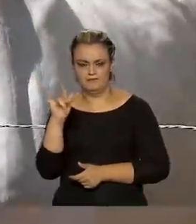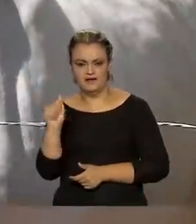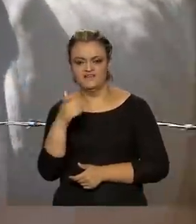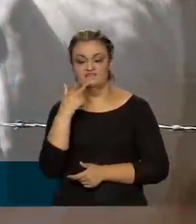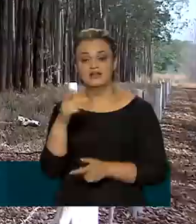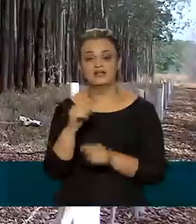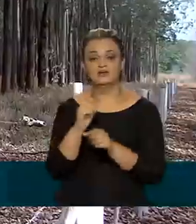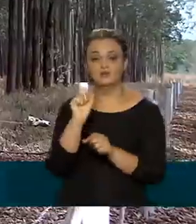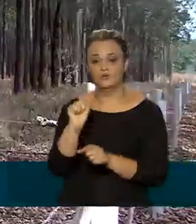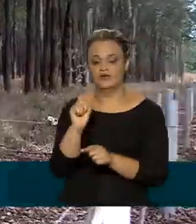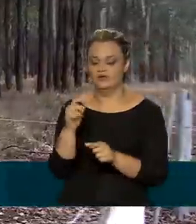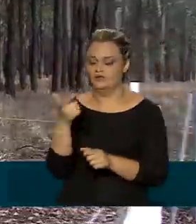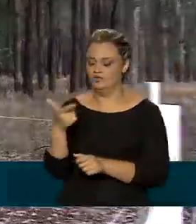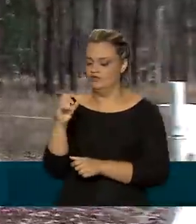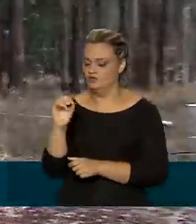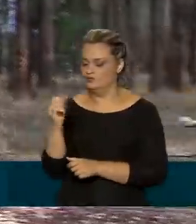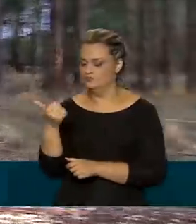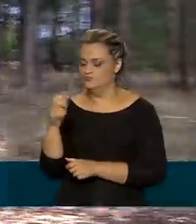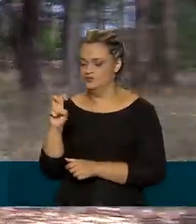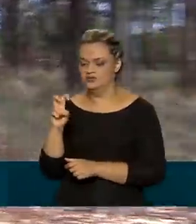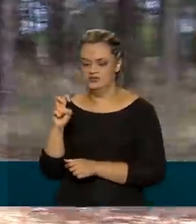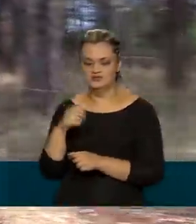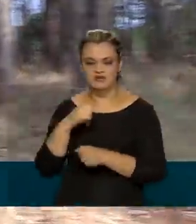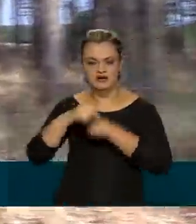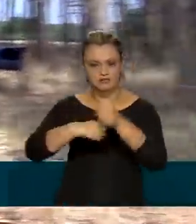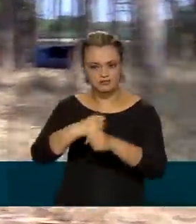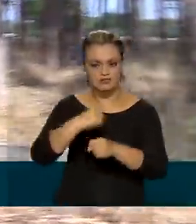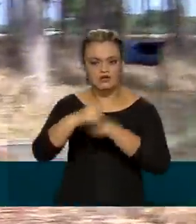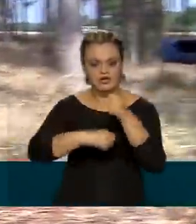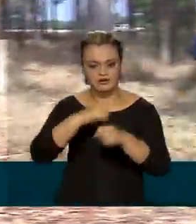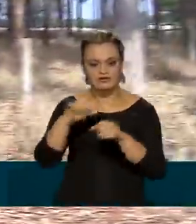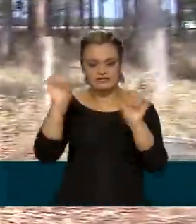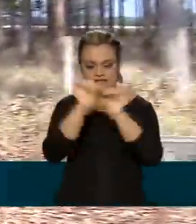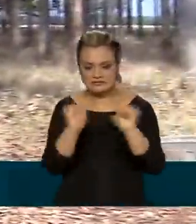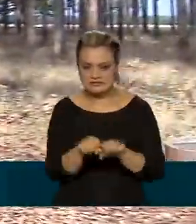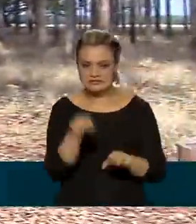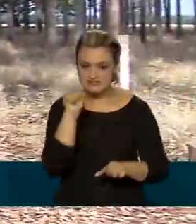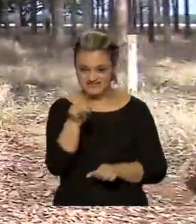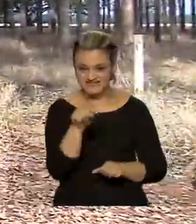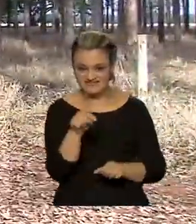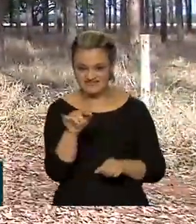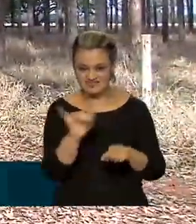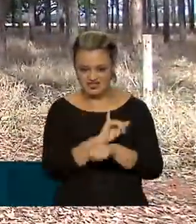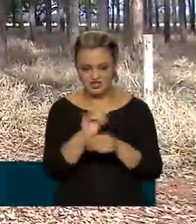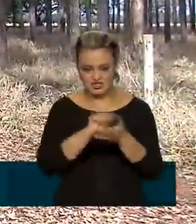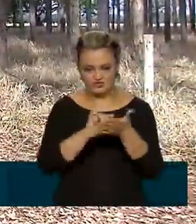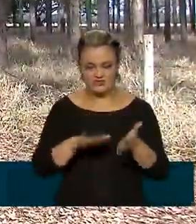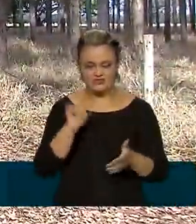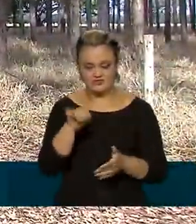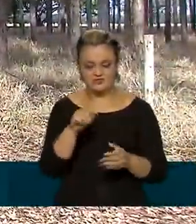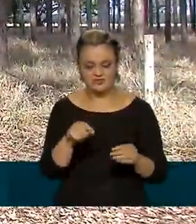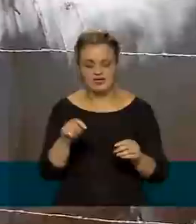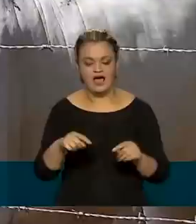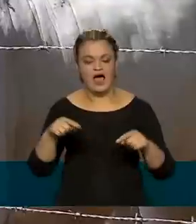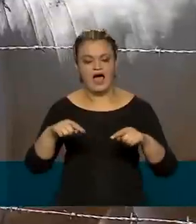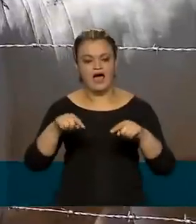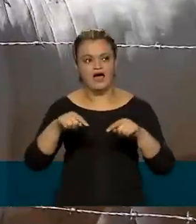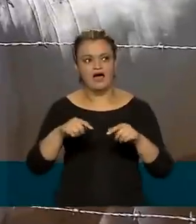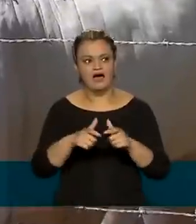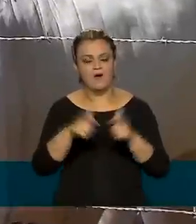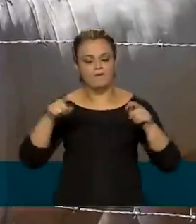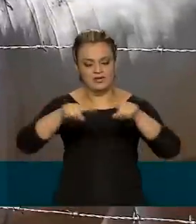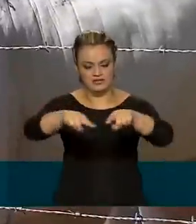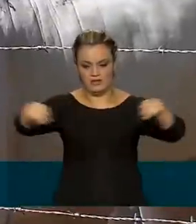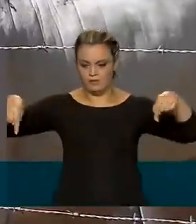a cada ano, a área desse sistema de plantio no Brasil aumenta cerca de um milhão de hectares. E a